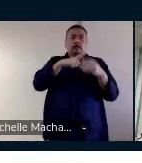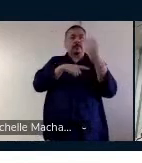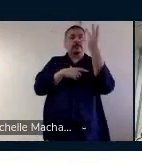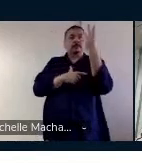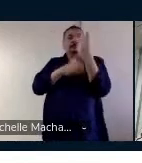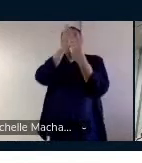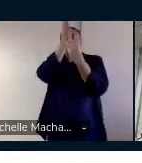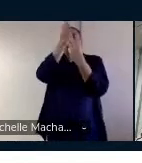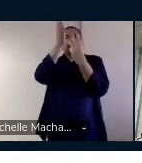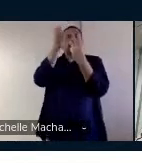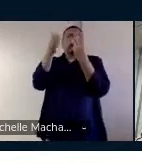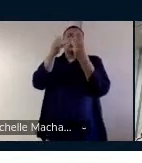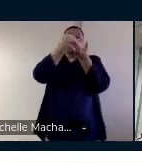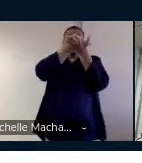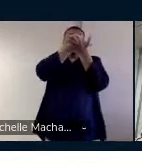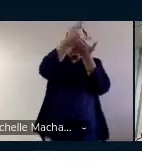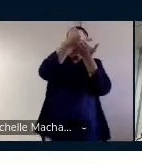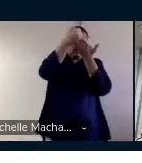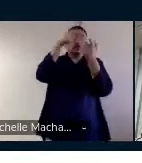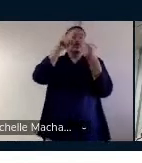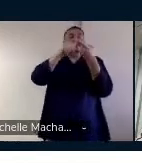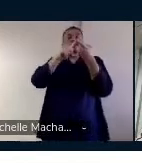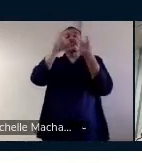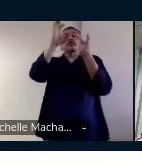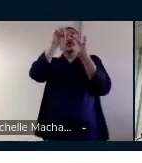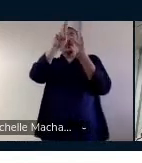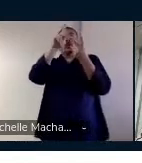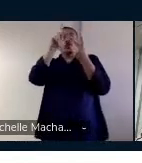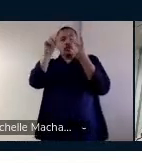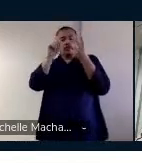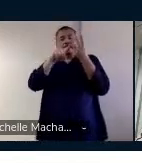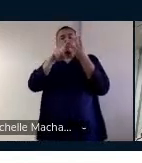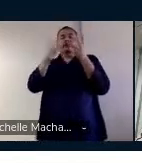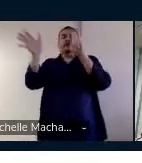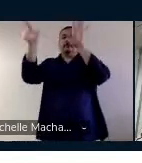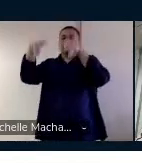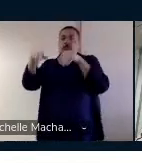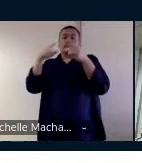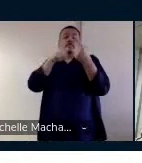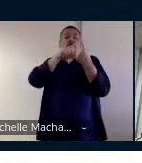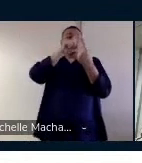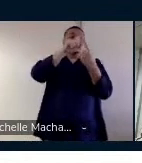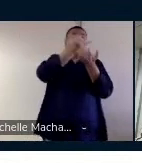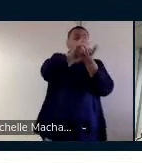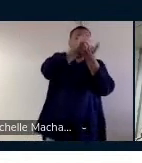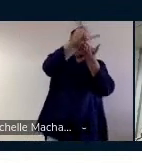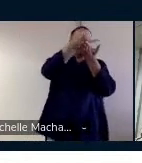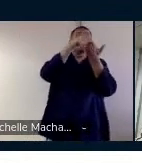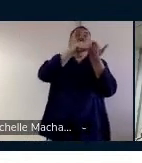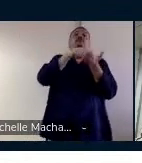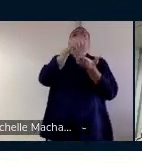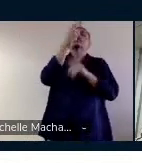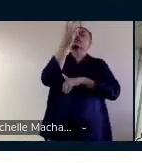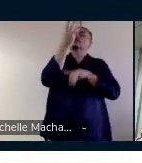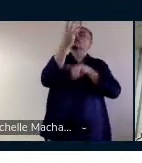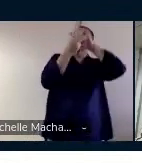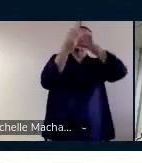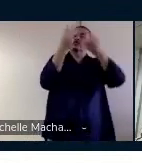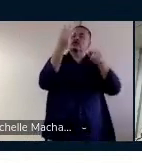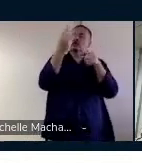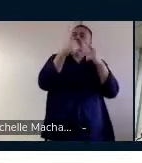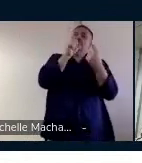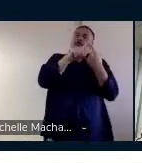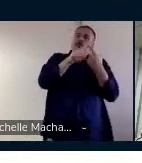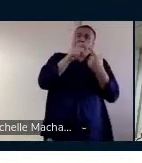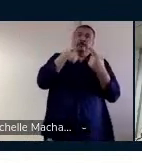o corpo e o encerramento. A introdução abarca três coisas. Primeiro, enunciar os